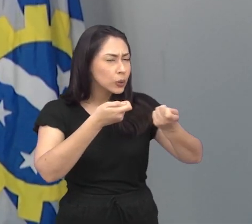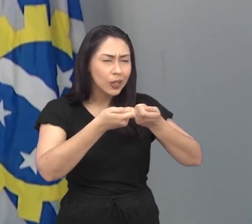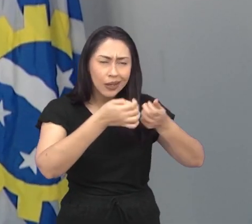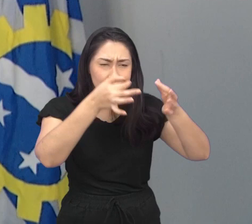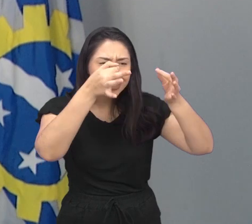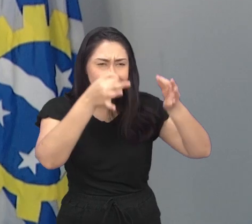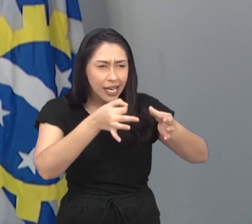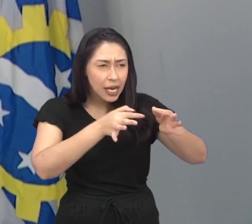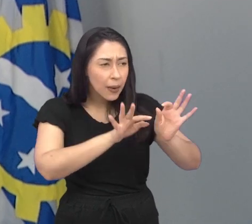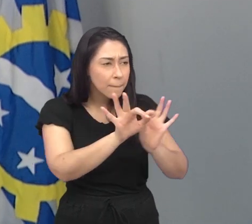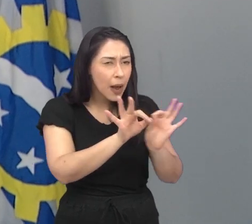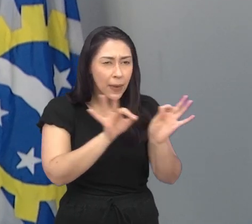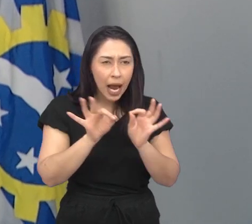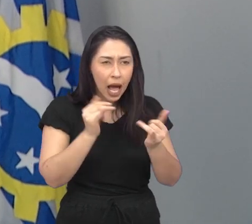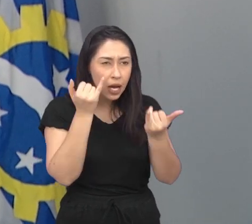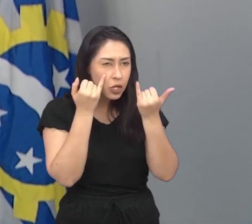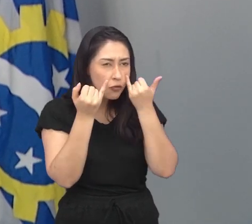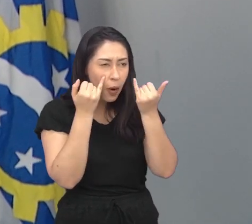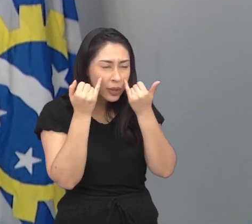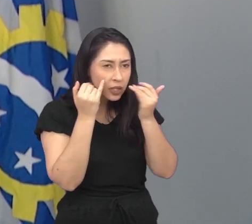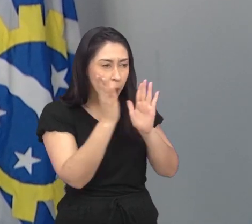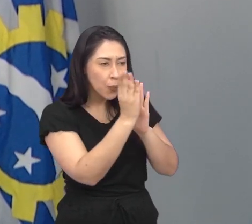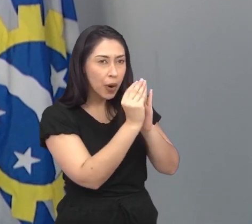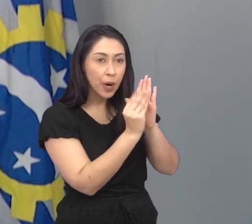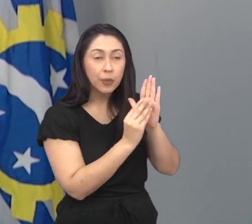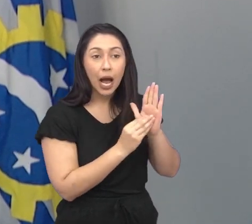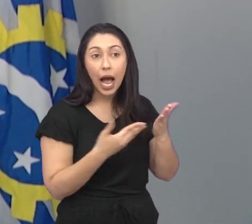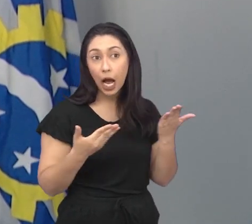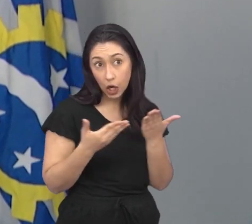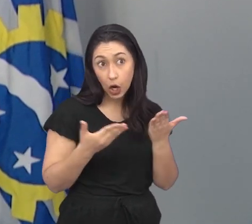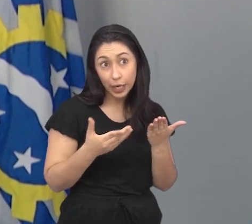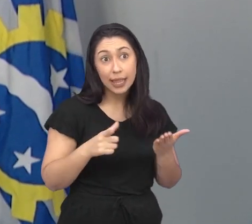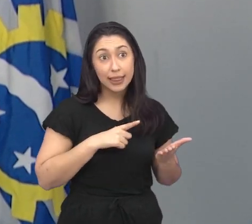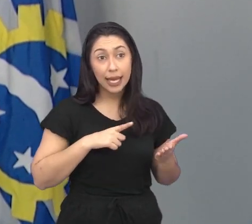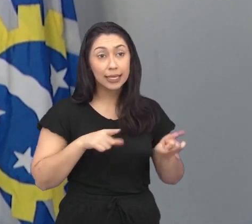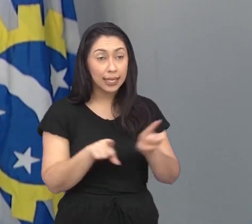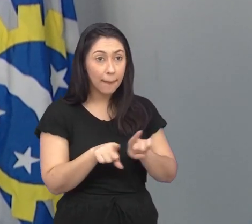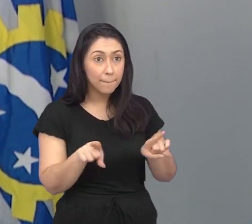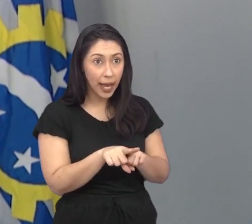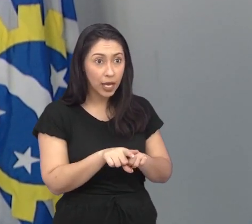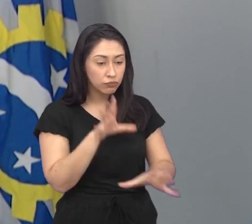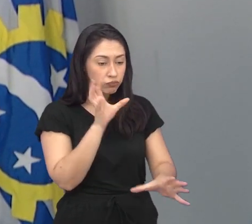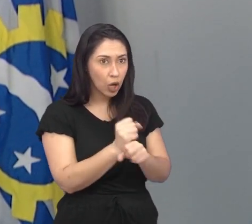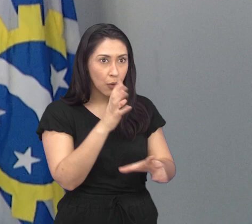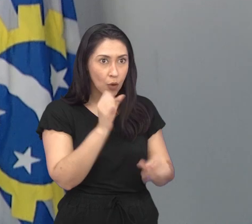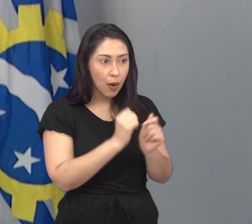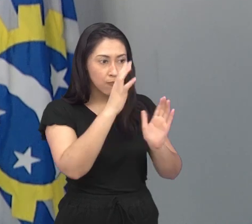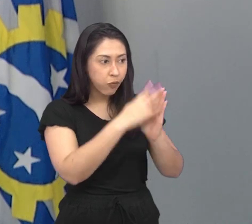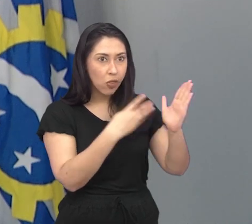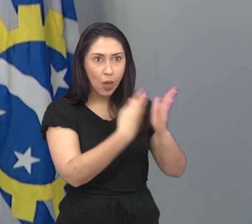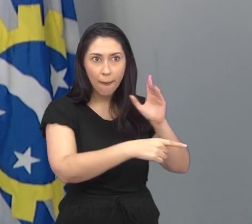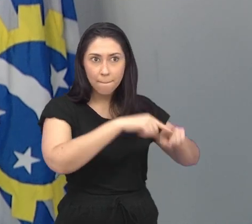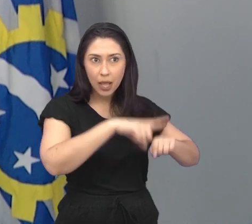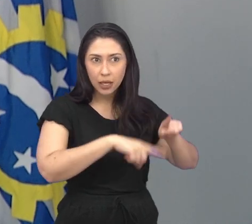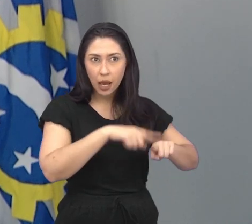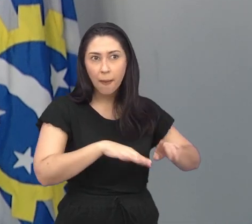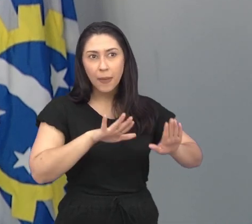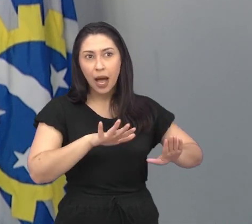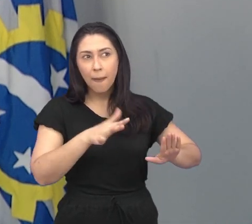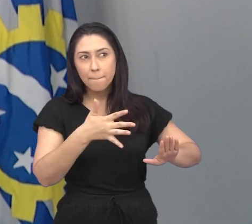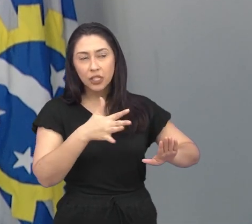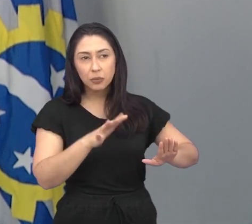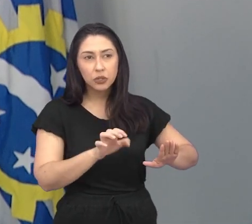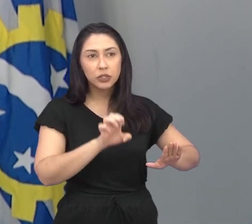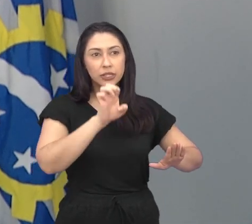controlado, foi muito mapeado, a gente tem todos os dados. Está saindo agora essa semana o inventário final do evento e aparentemente foram quase